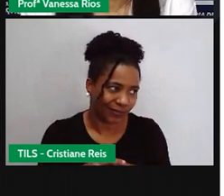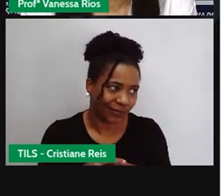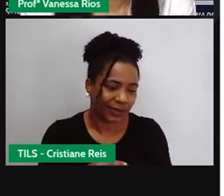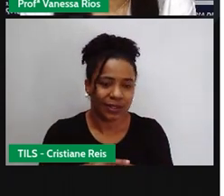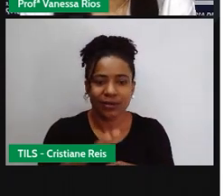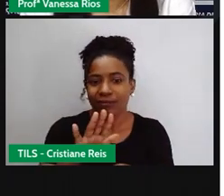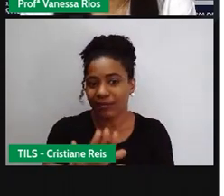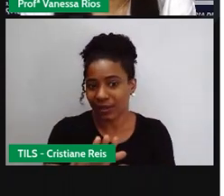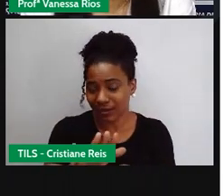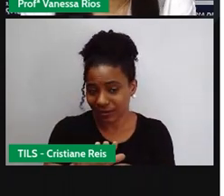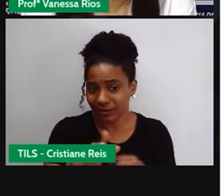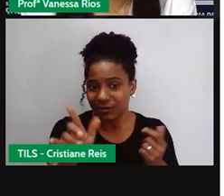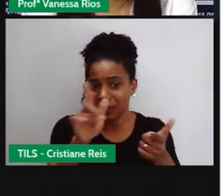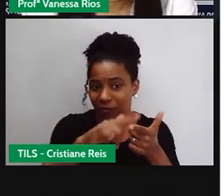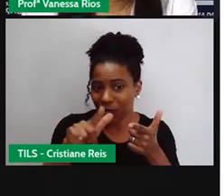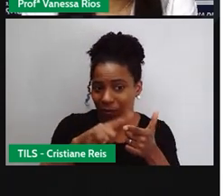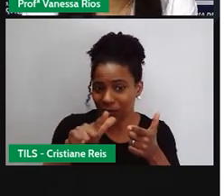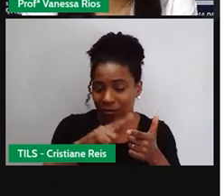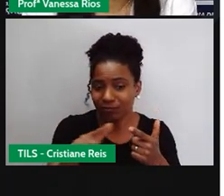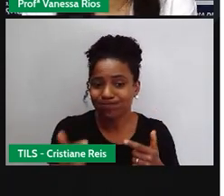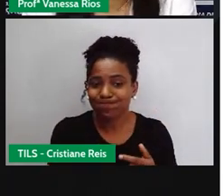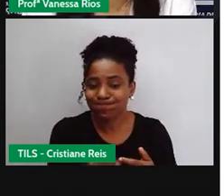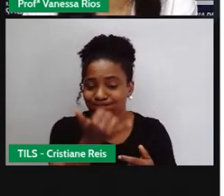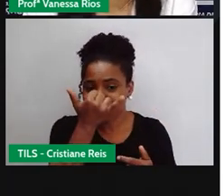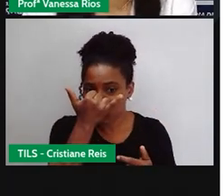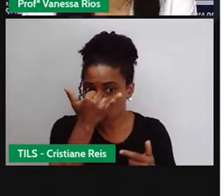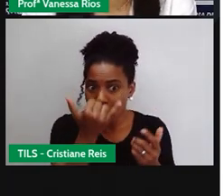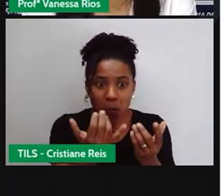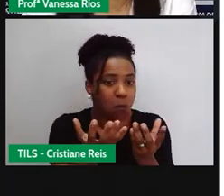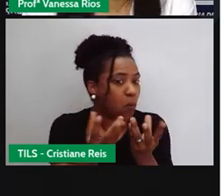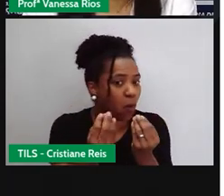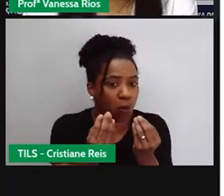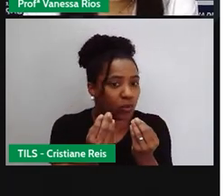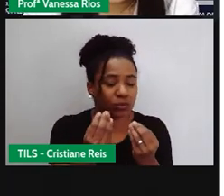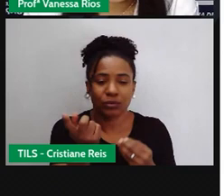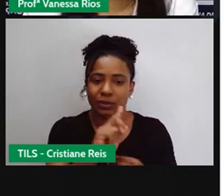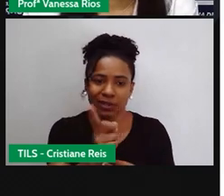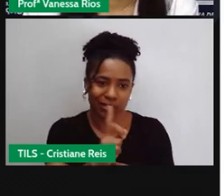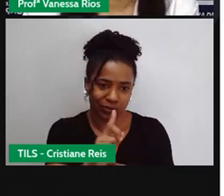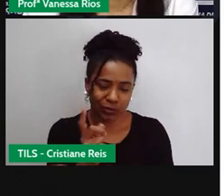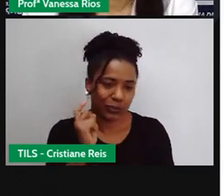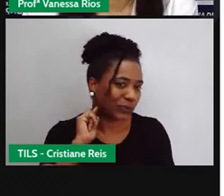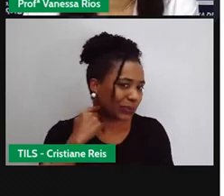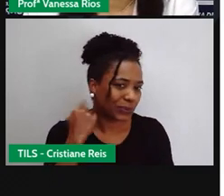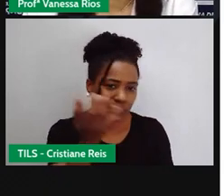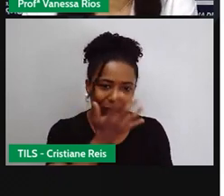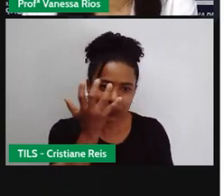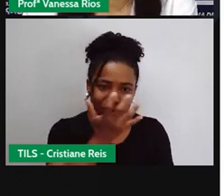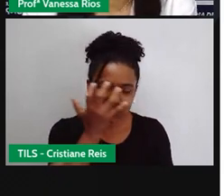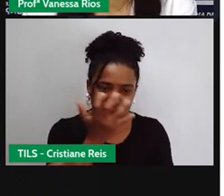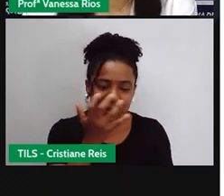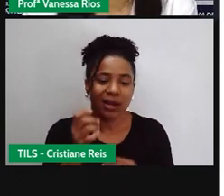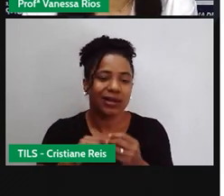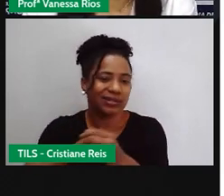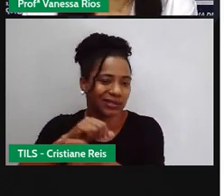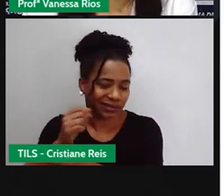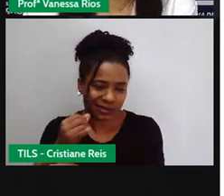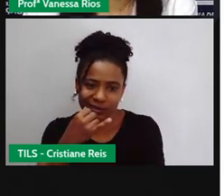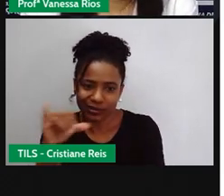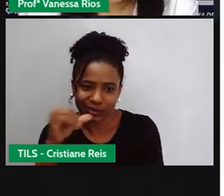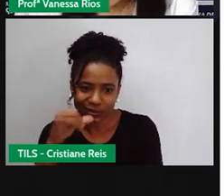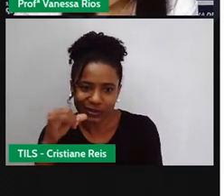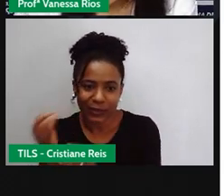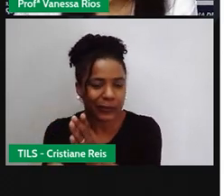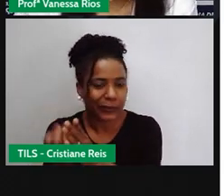elas não trazem tanto prejuízo, principalmente relacionados à poluição, como as fontes de energias não